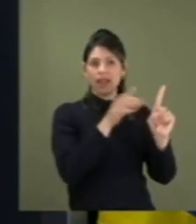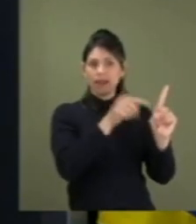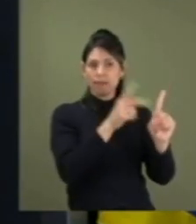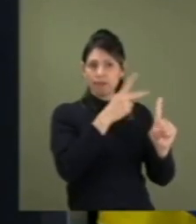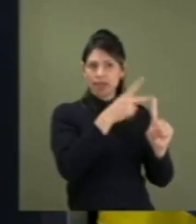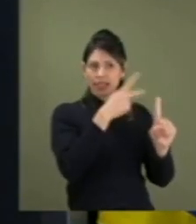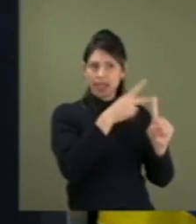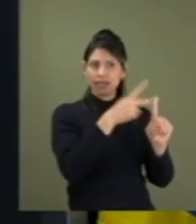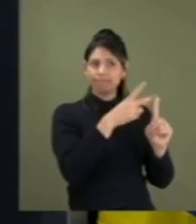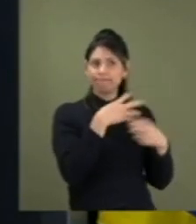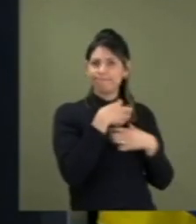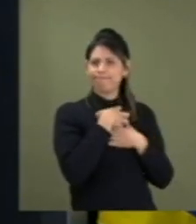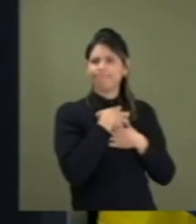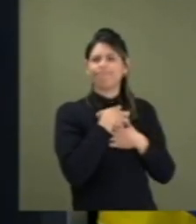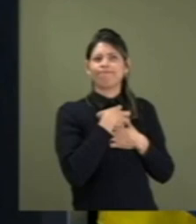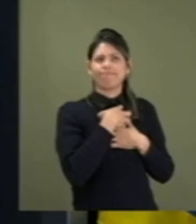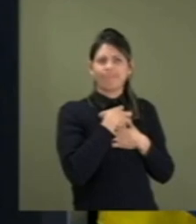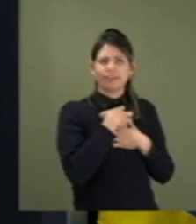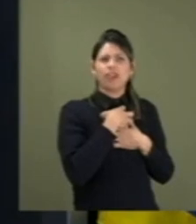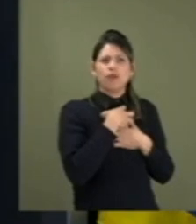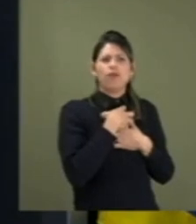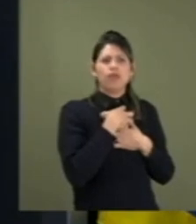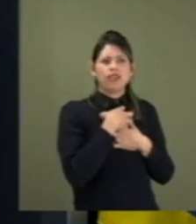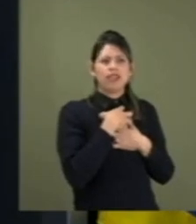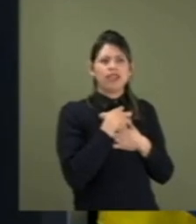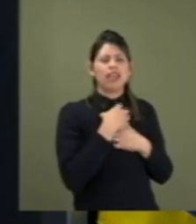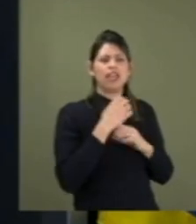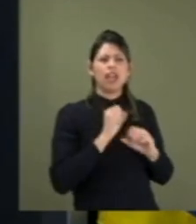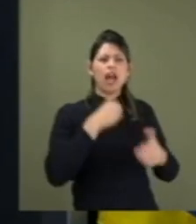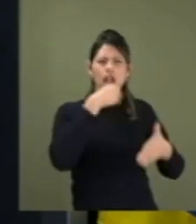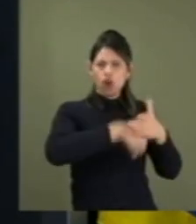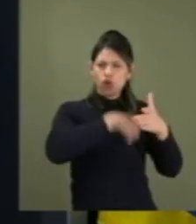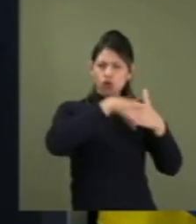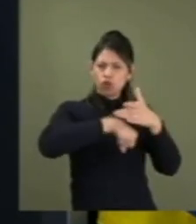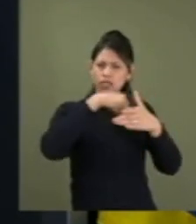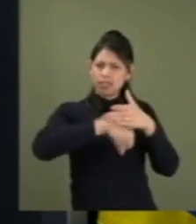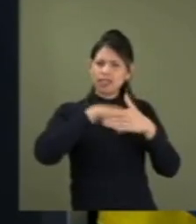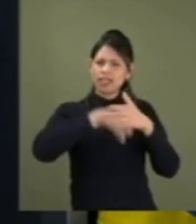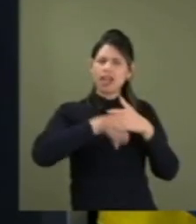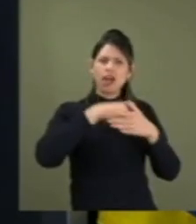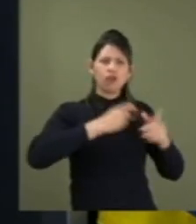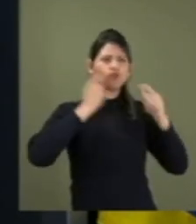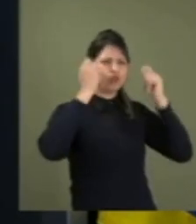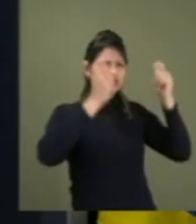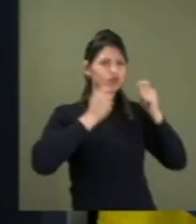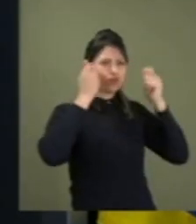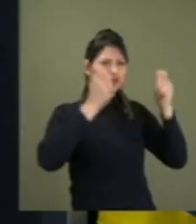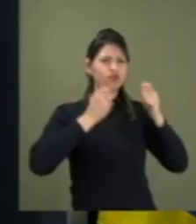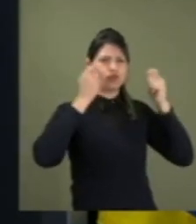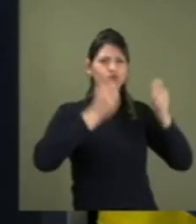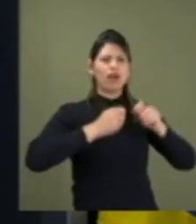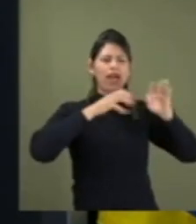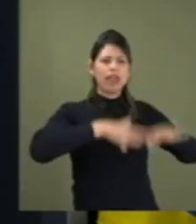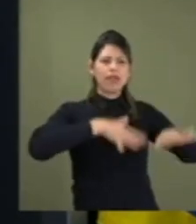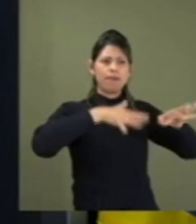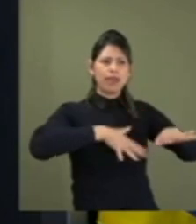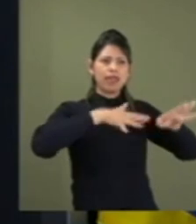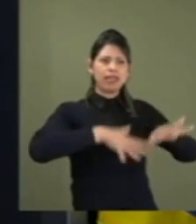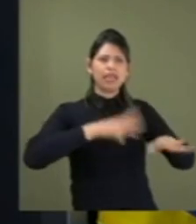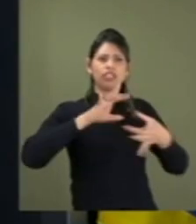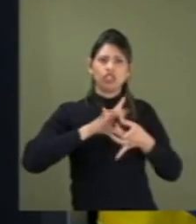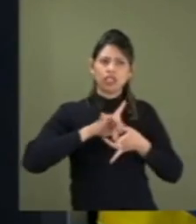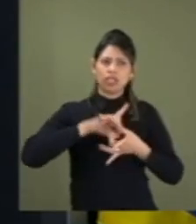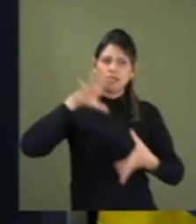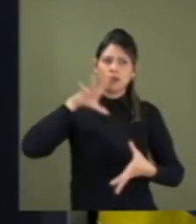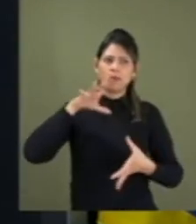sentimento de defesa da liberdade, da democracia e também da